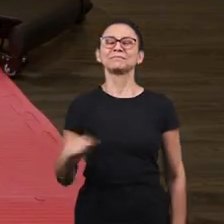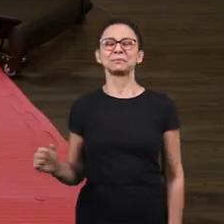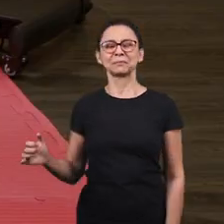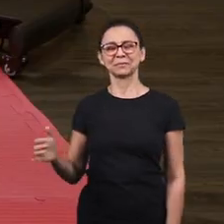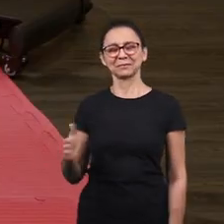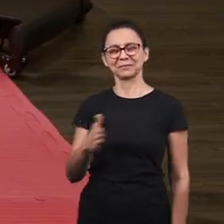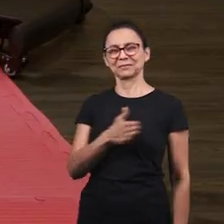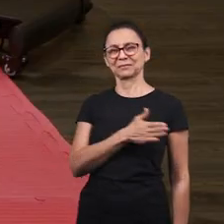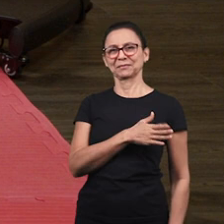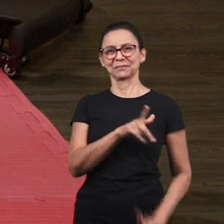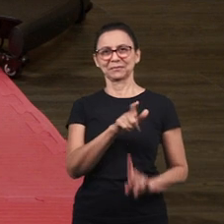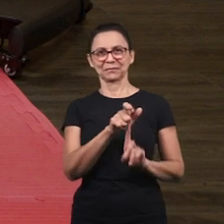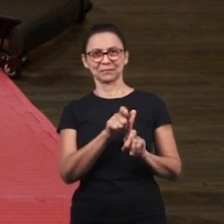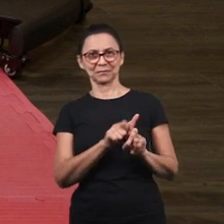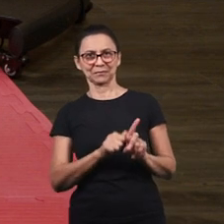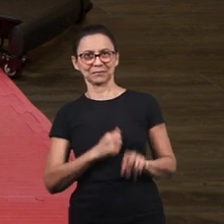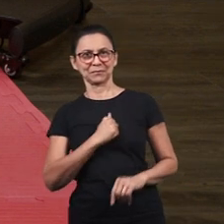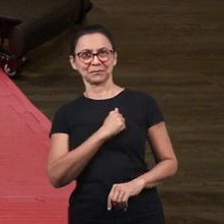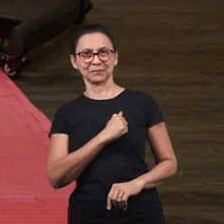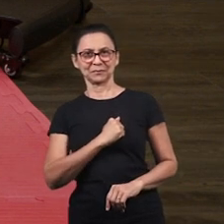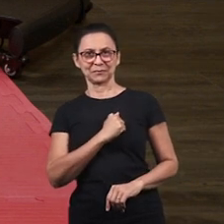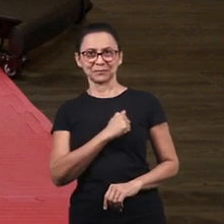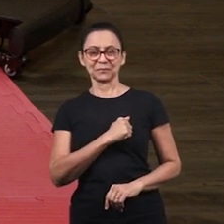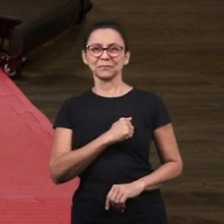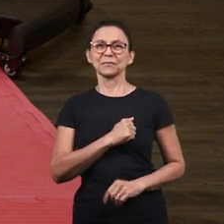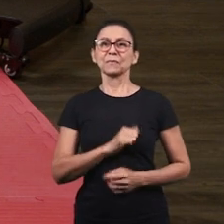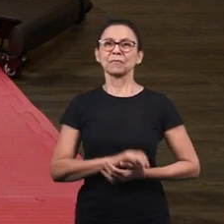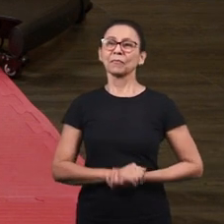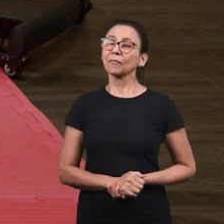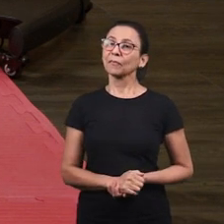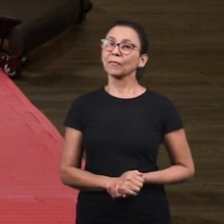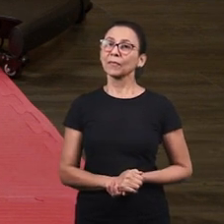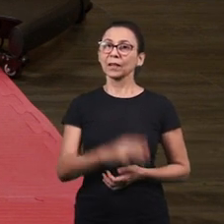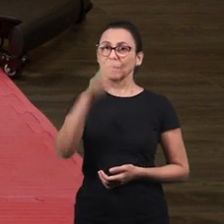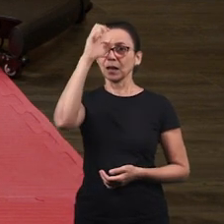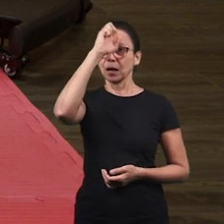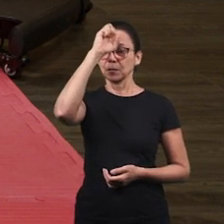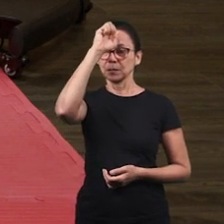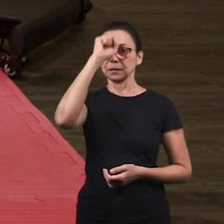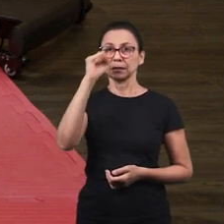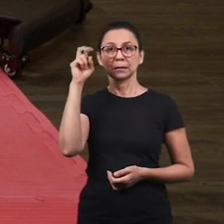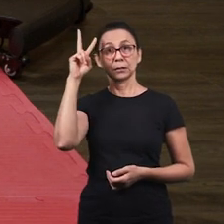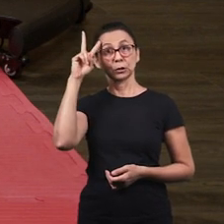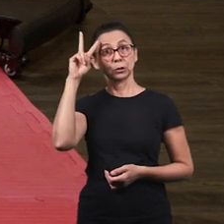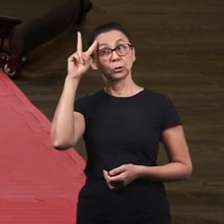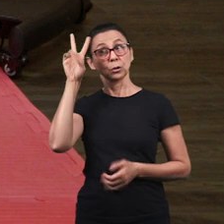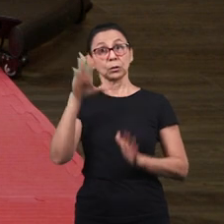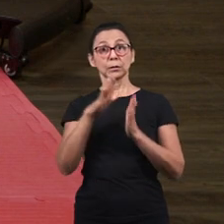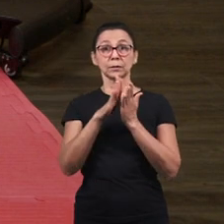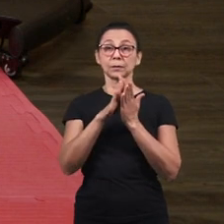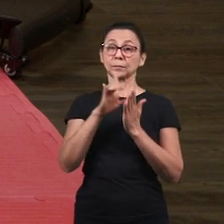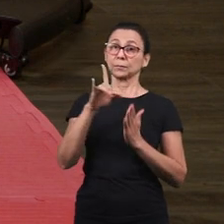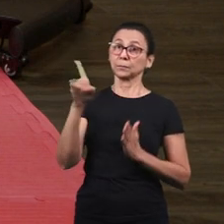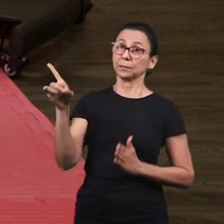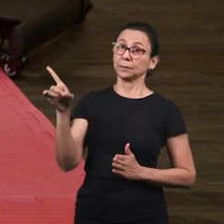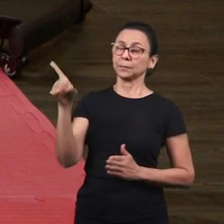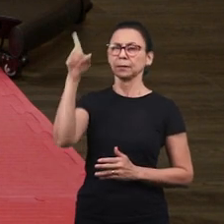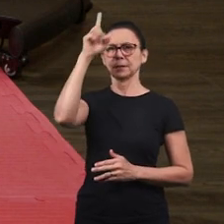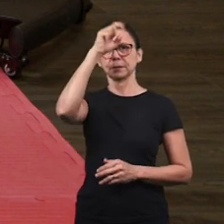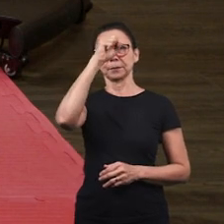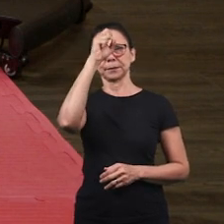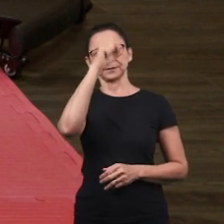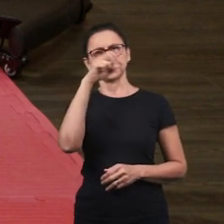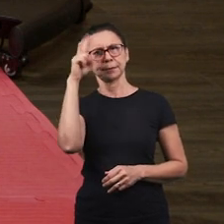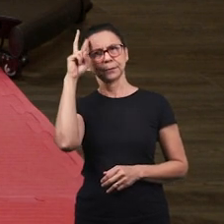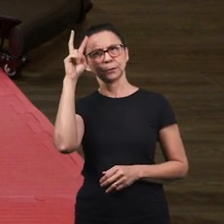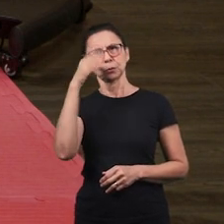Neste mês Nós vamos aprender mais uma história que está aqui na Bíblia Na palavra de Deus E nós vamos aprender a